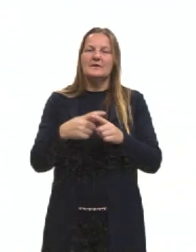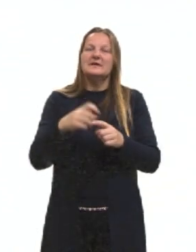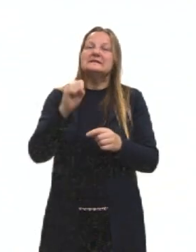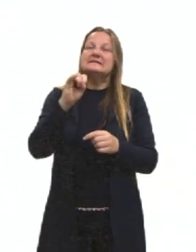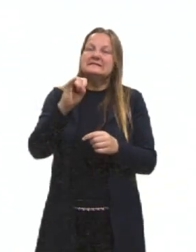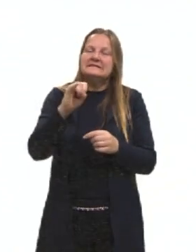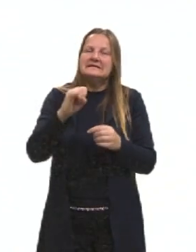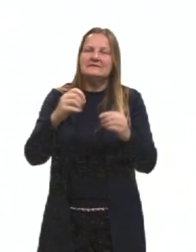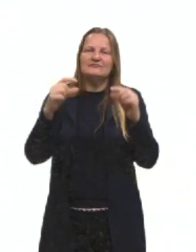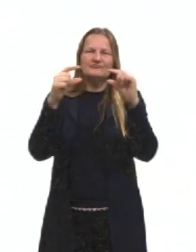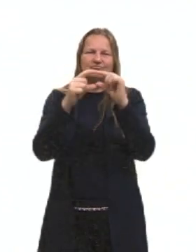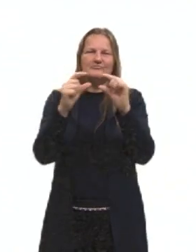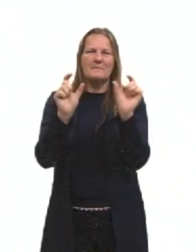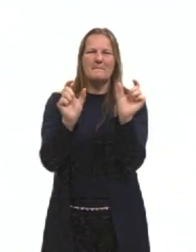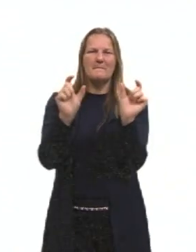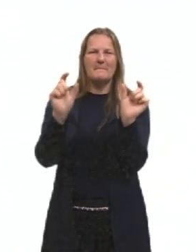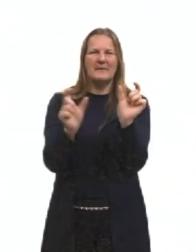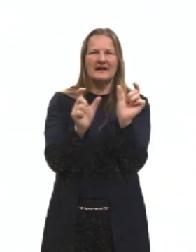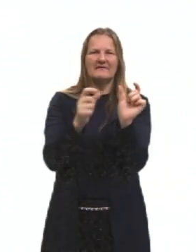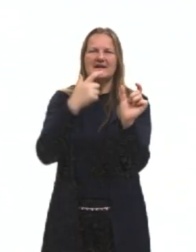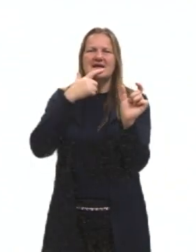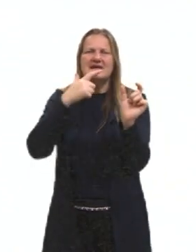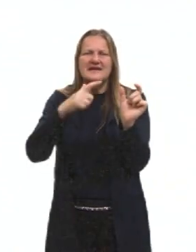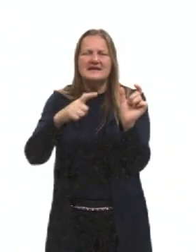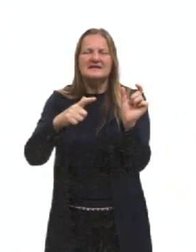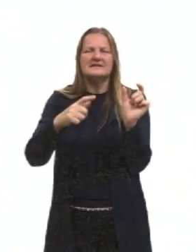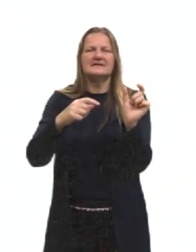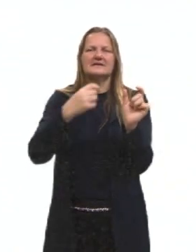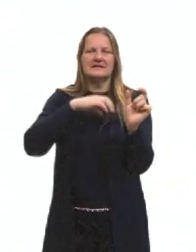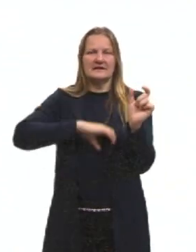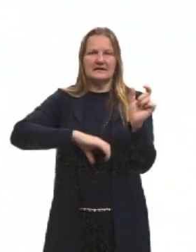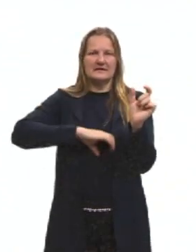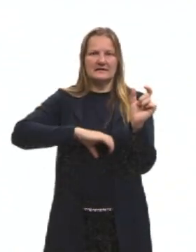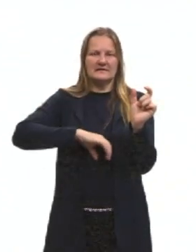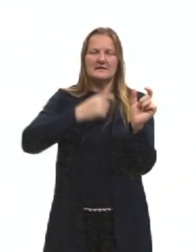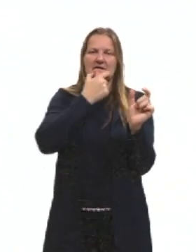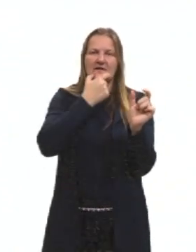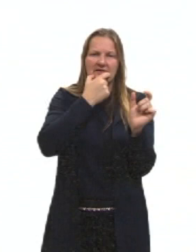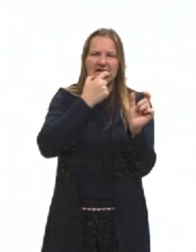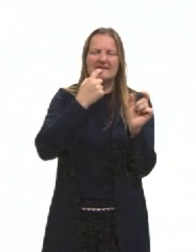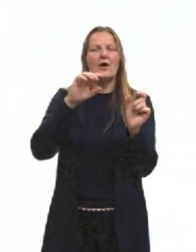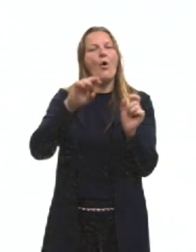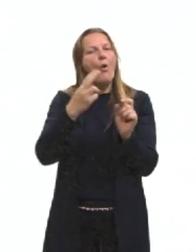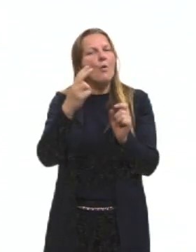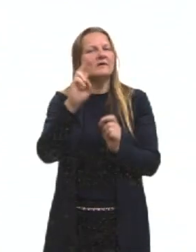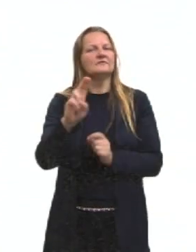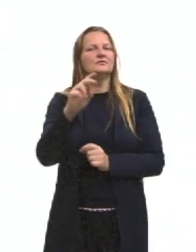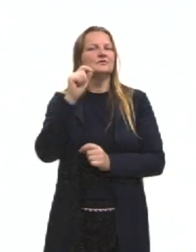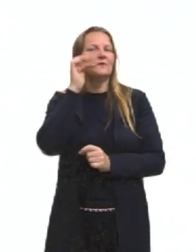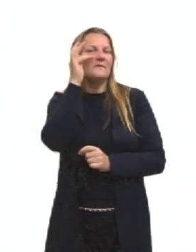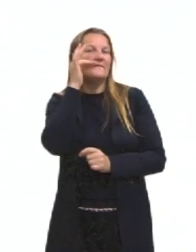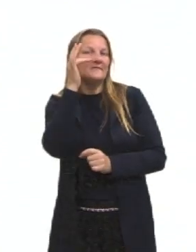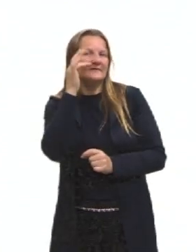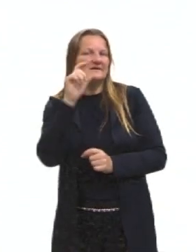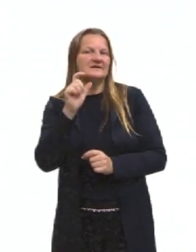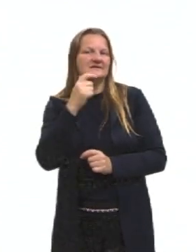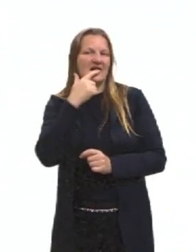vier acompanhada de palavras em inglês ou em francês, por exemplo, estrangeirismos de uso mais frequente em nossa língua,